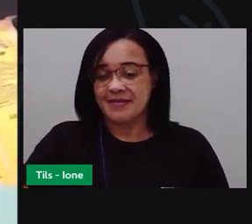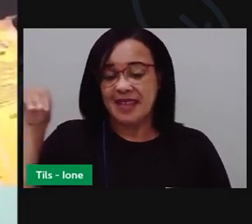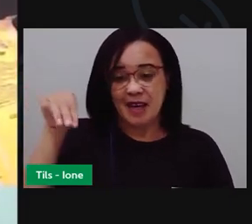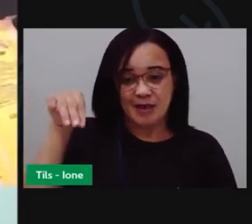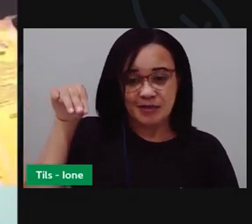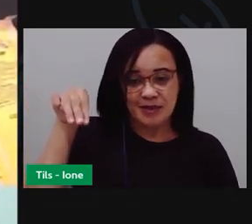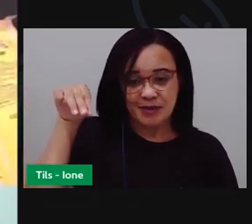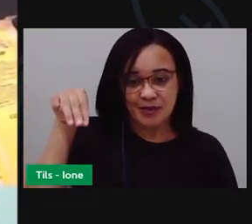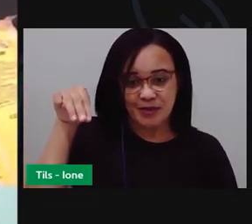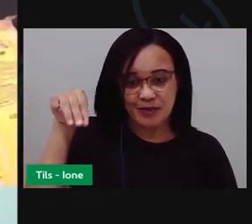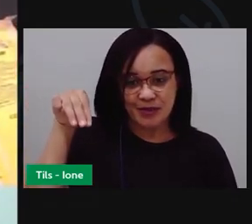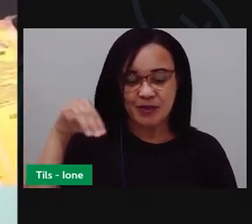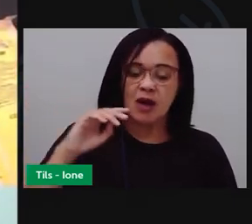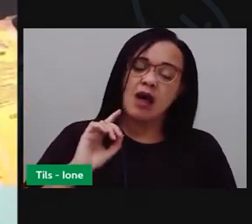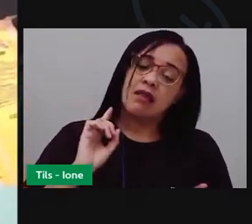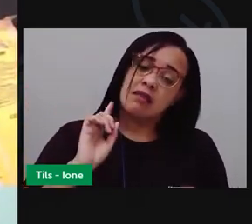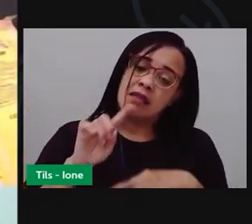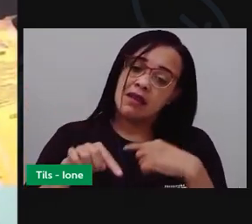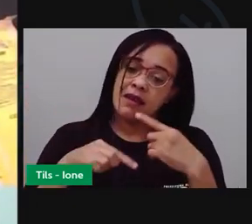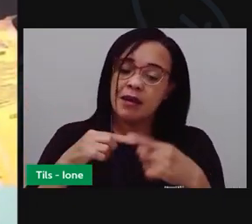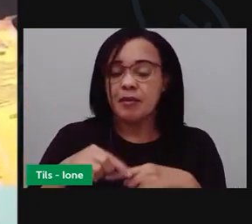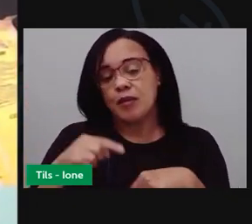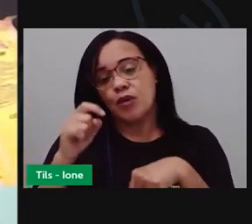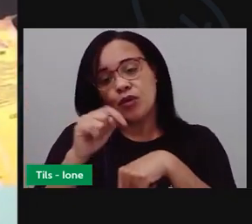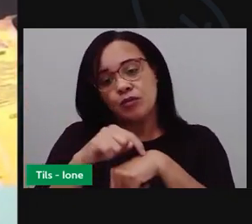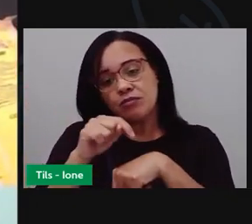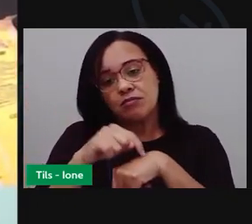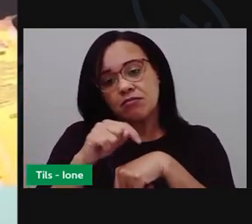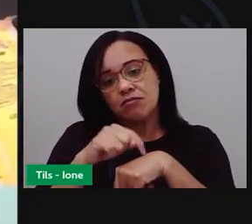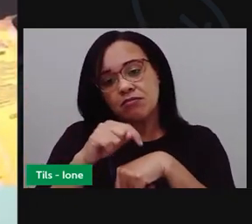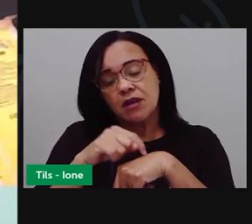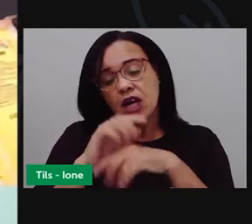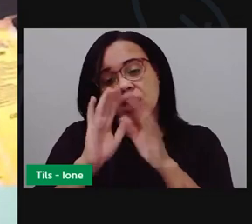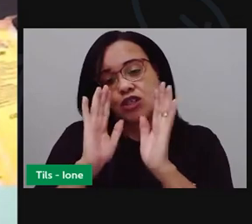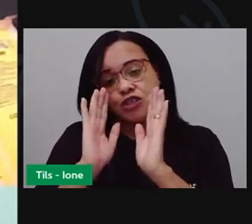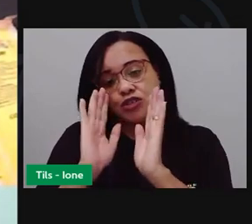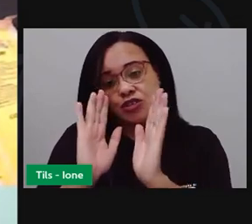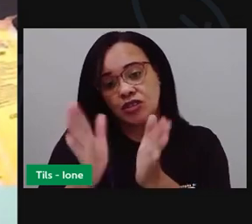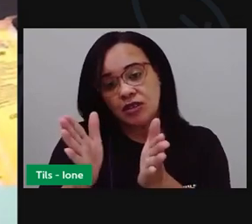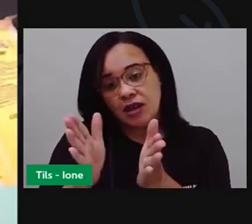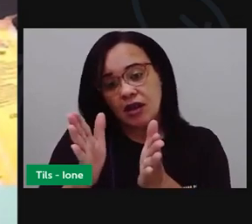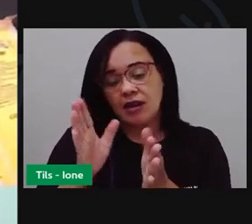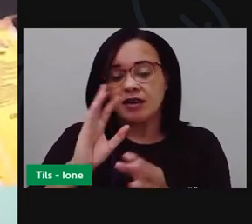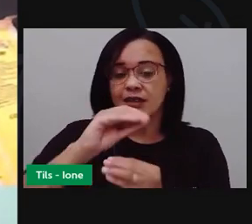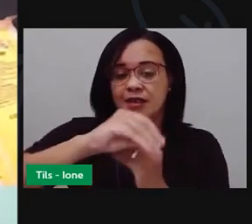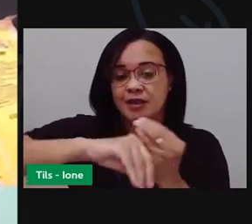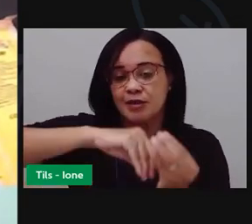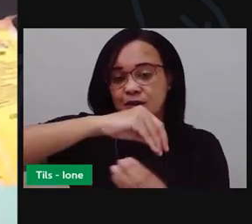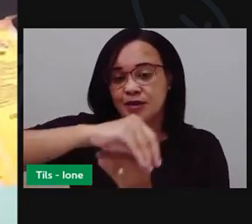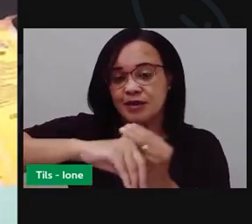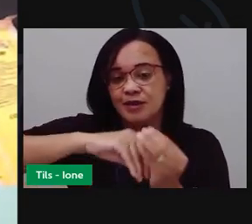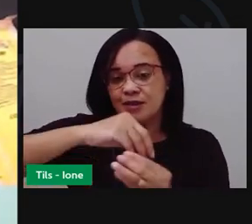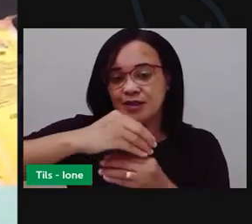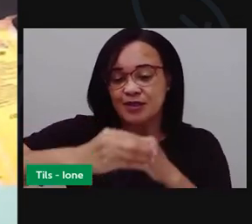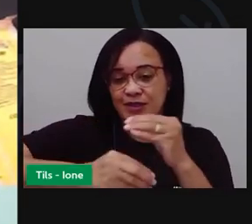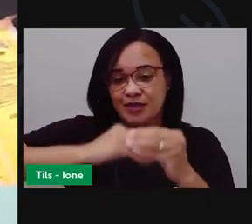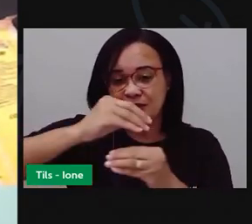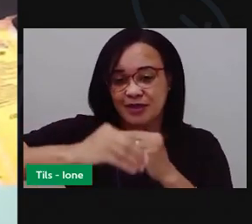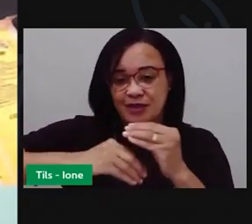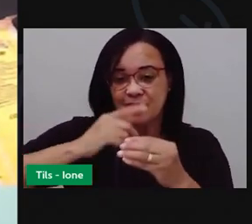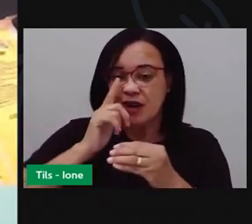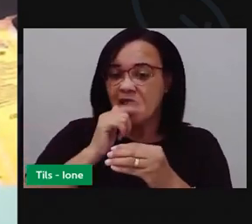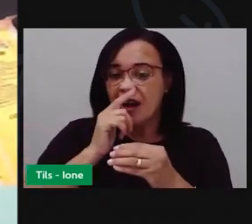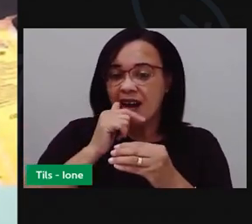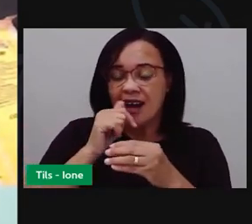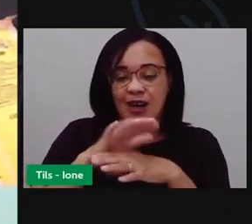Depois que tiver passado esses 10 minutos, que a mistura já tiver toda hidratada, toda pronta, eu vou pegar aqui,